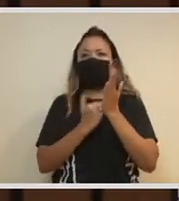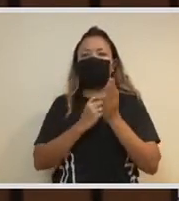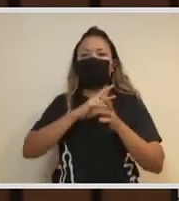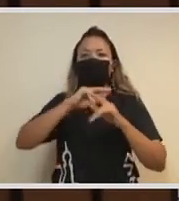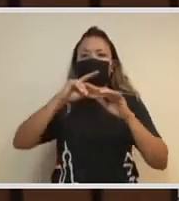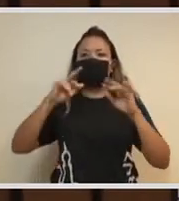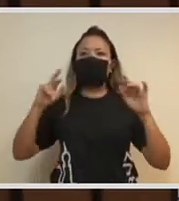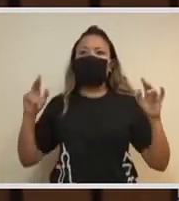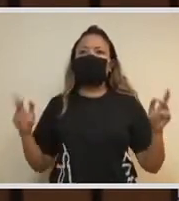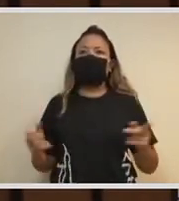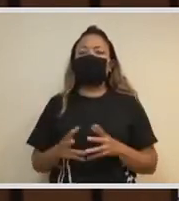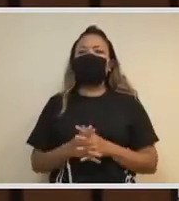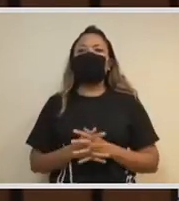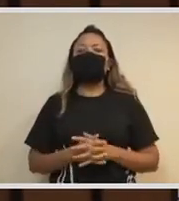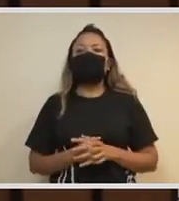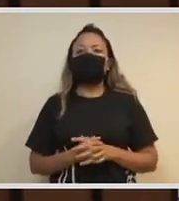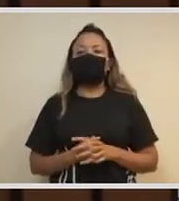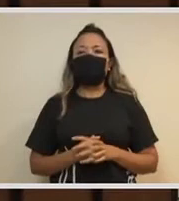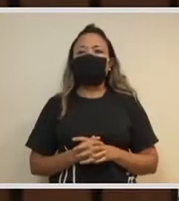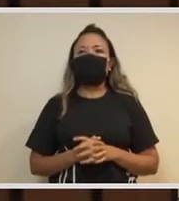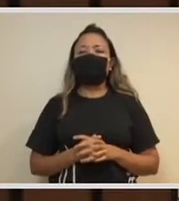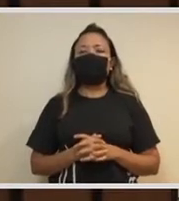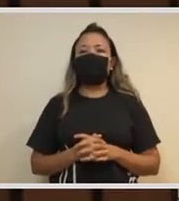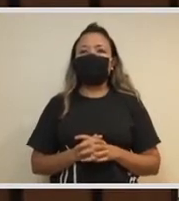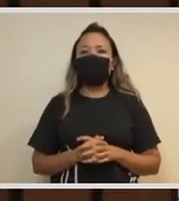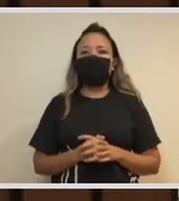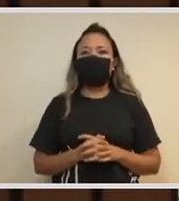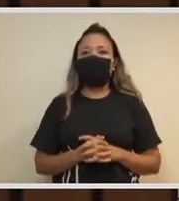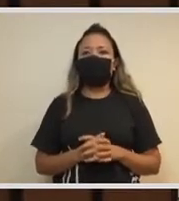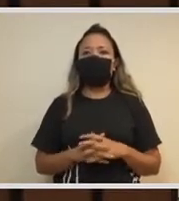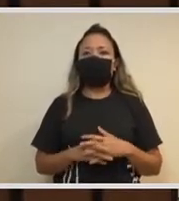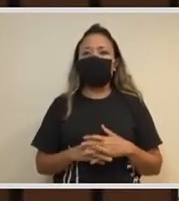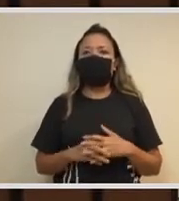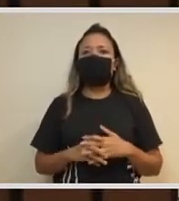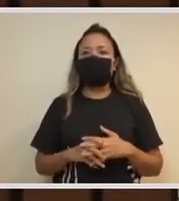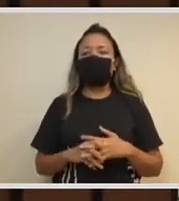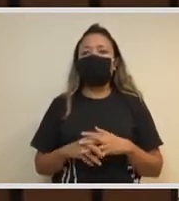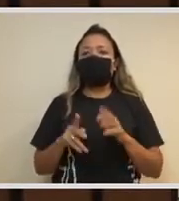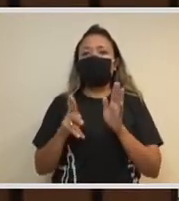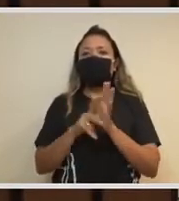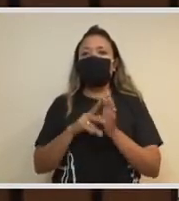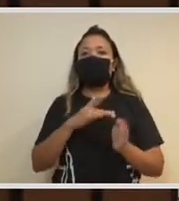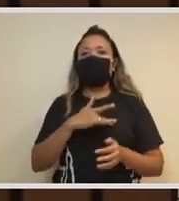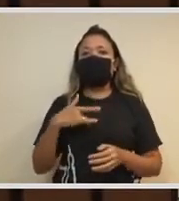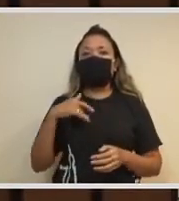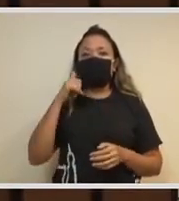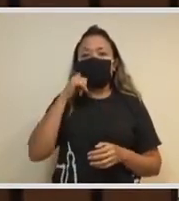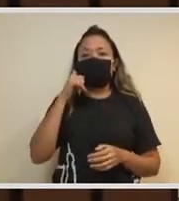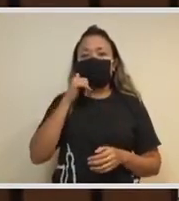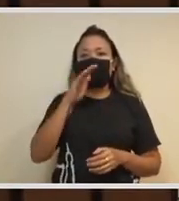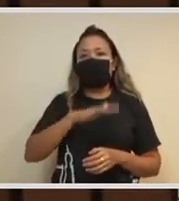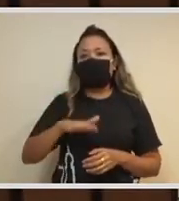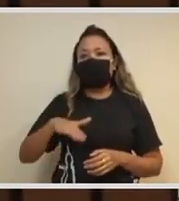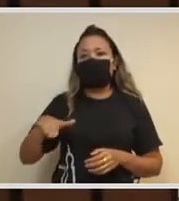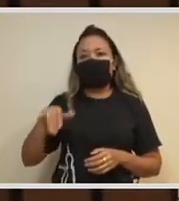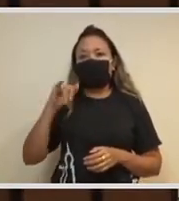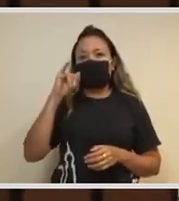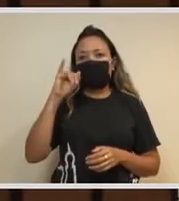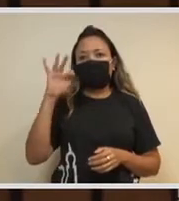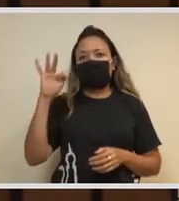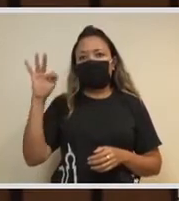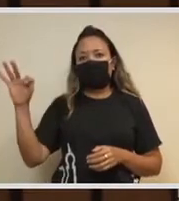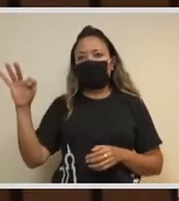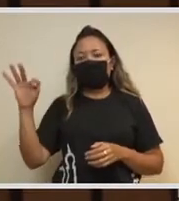na visão mais integrada da saúde da mulher e da criança, nos vários componentes de um